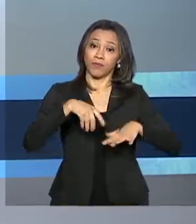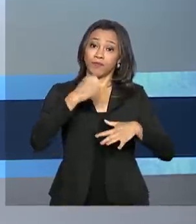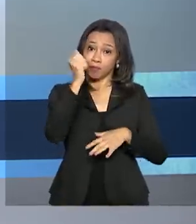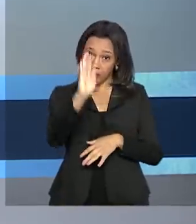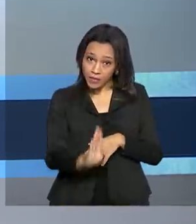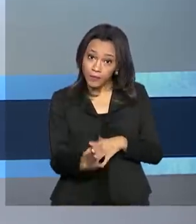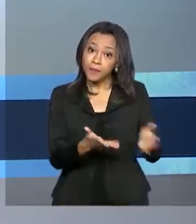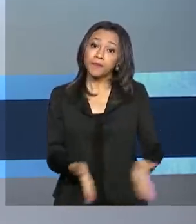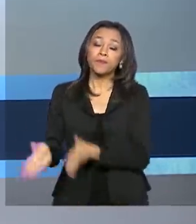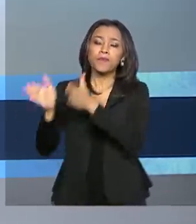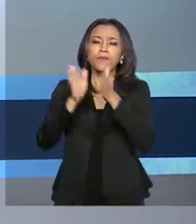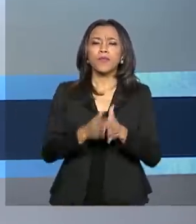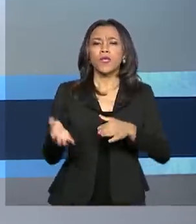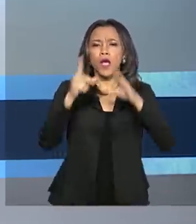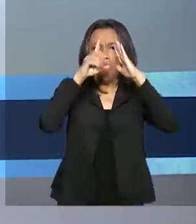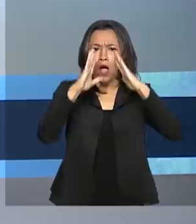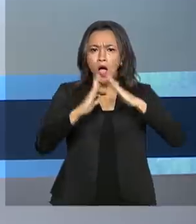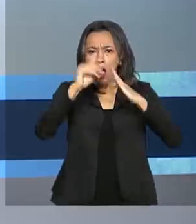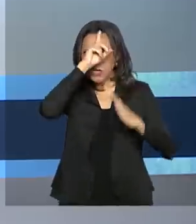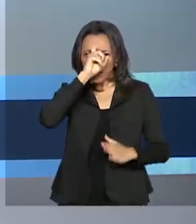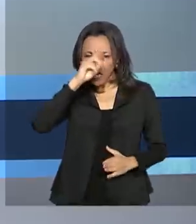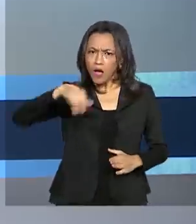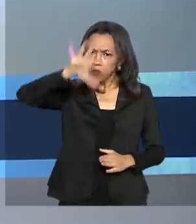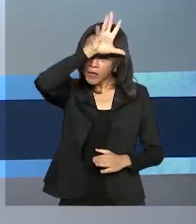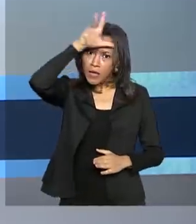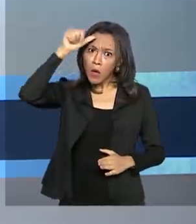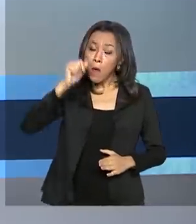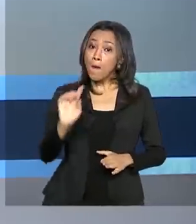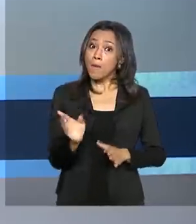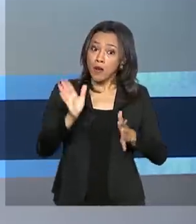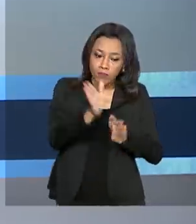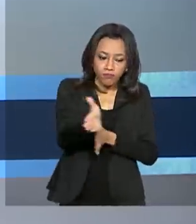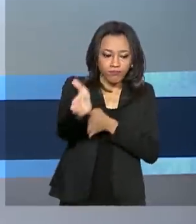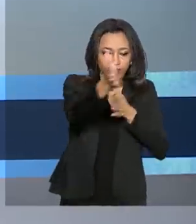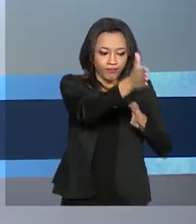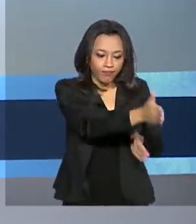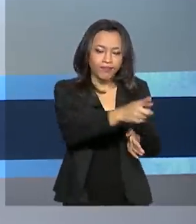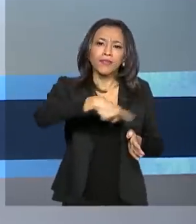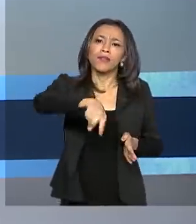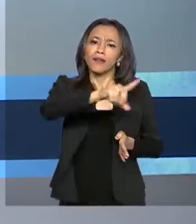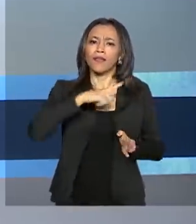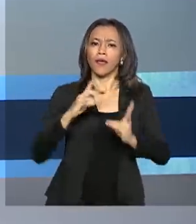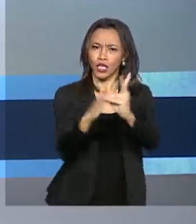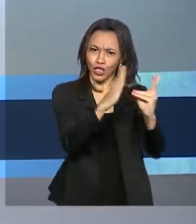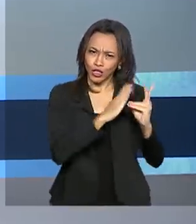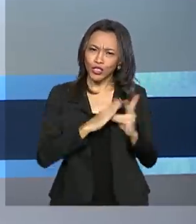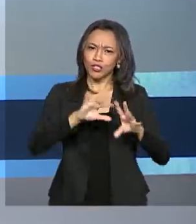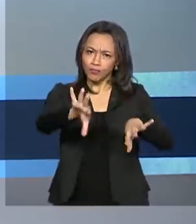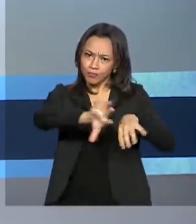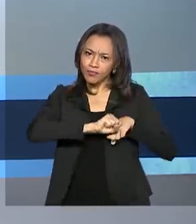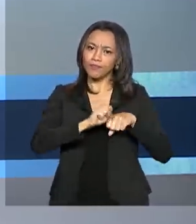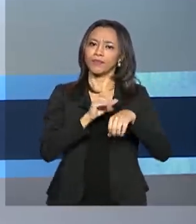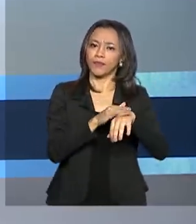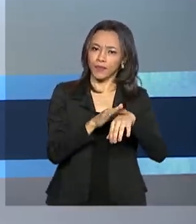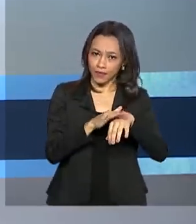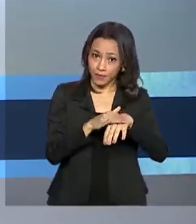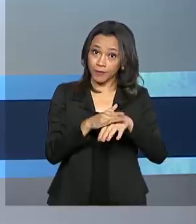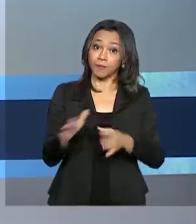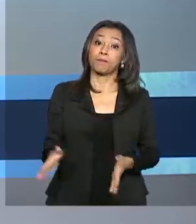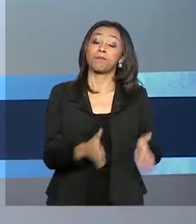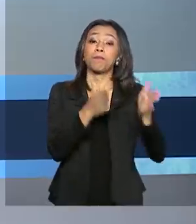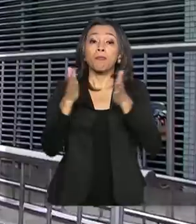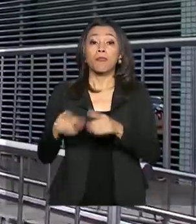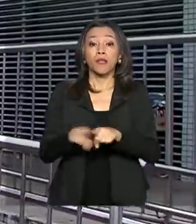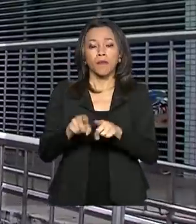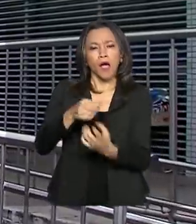O hospital em Manaus terá a primeira ala exclusiva para atender indígenas com Covid-19 no Amazonas. Auxílio